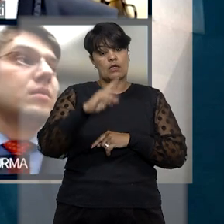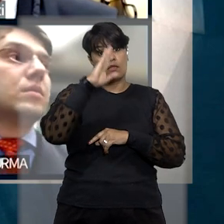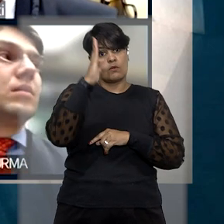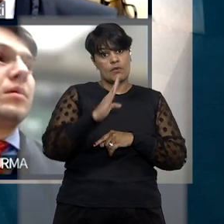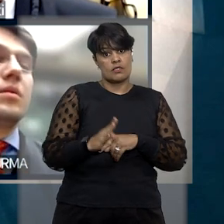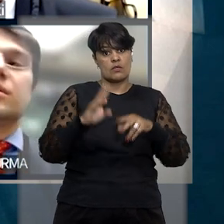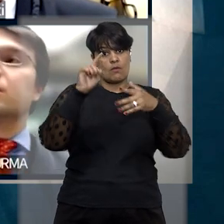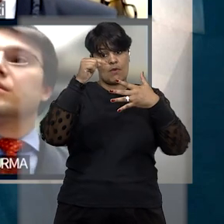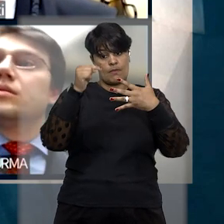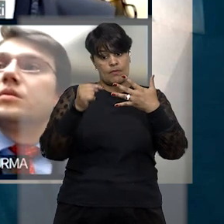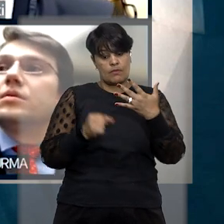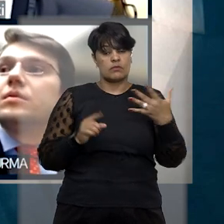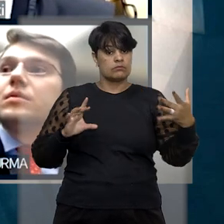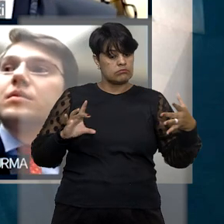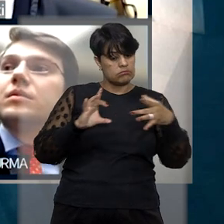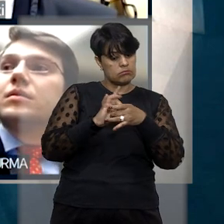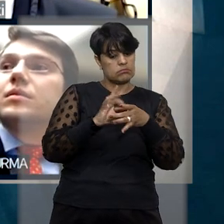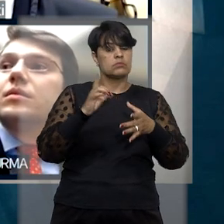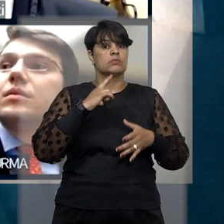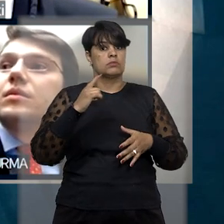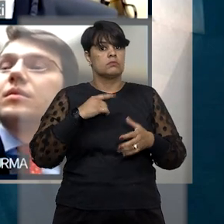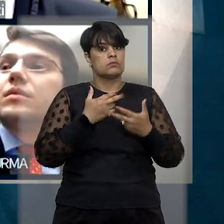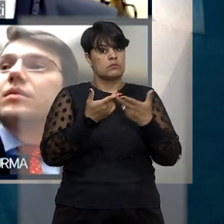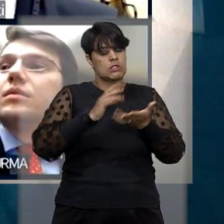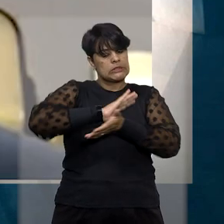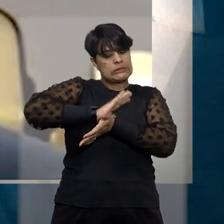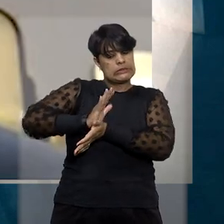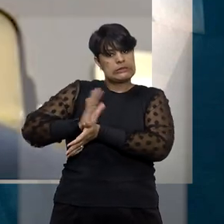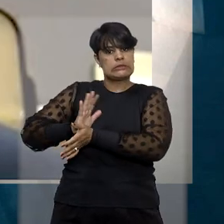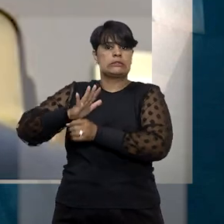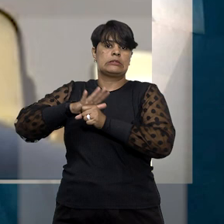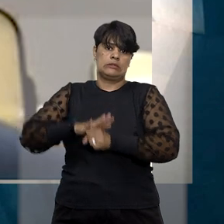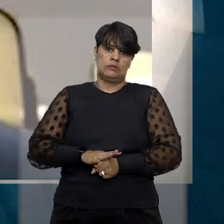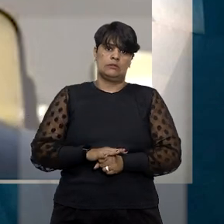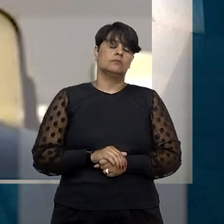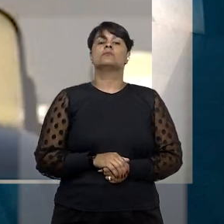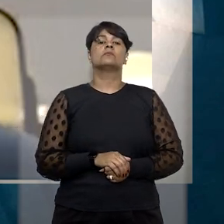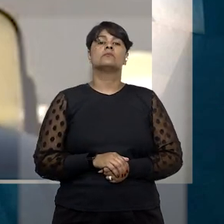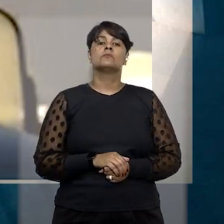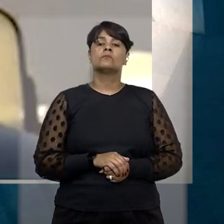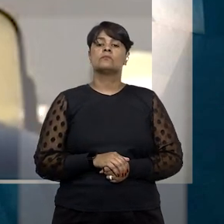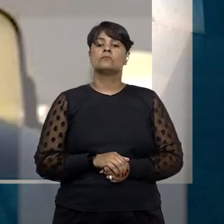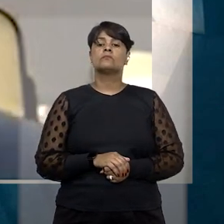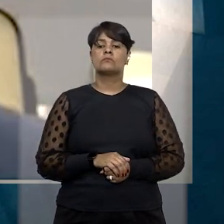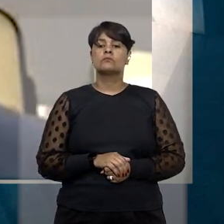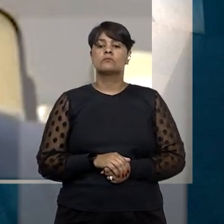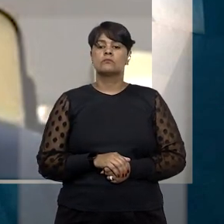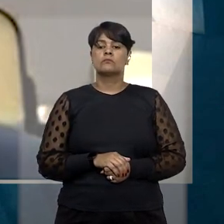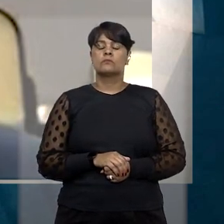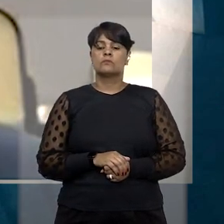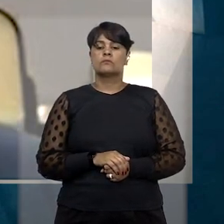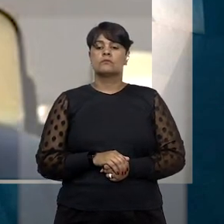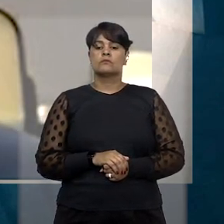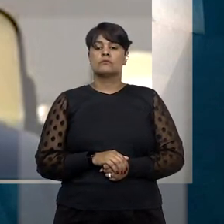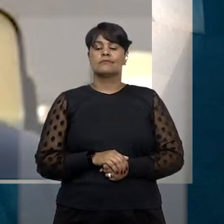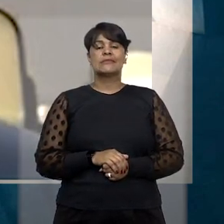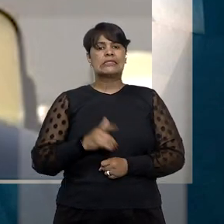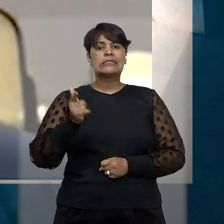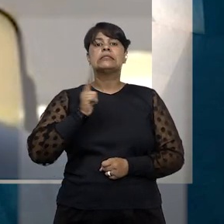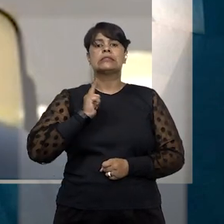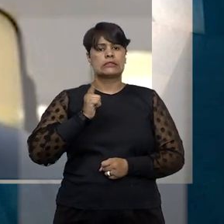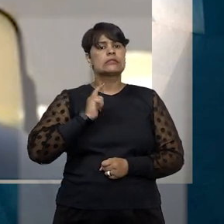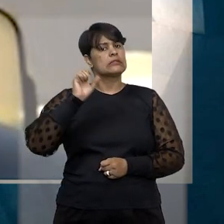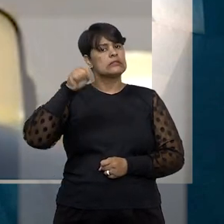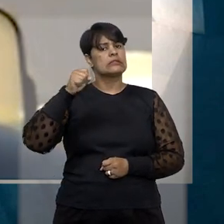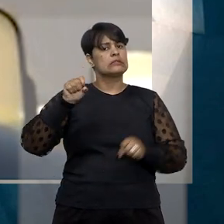questões estão interligadas à discriminação racial. Há um componente racial presente em